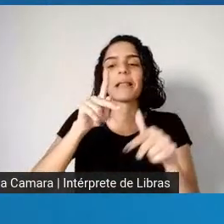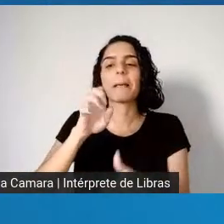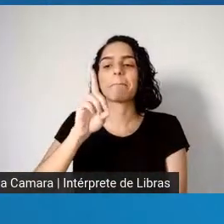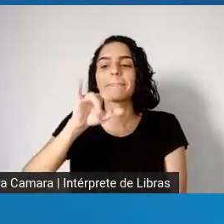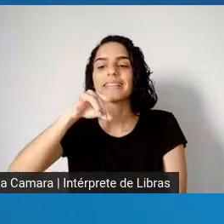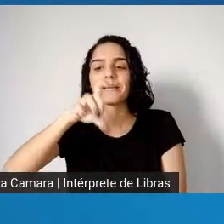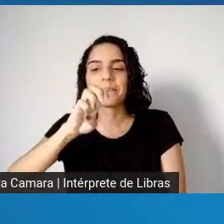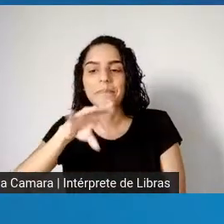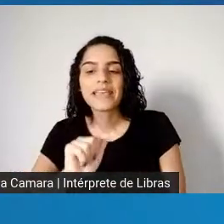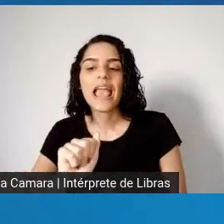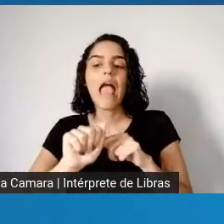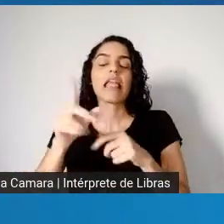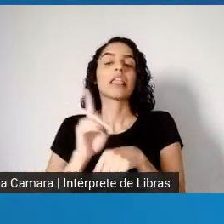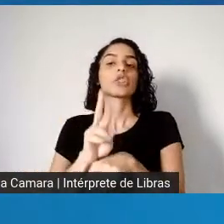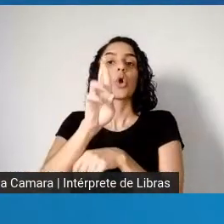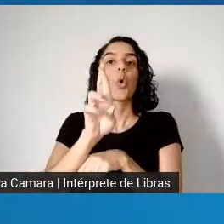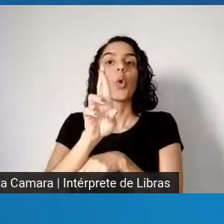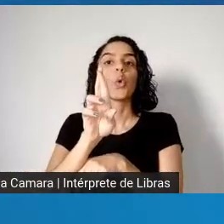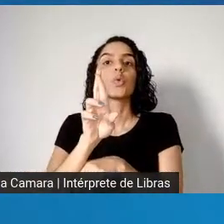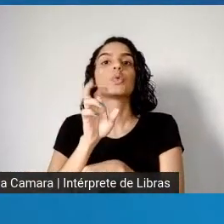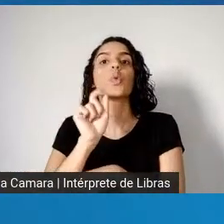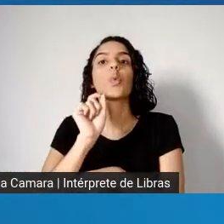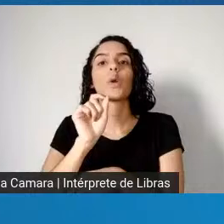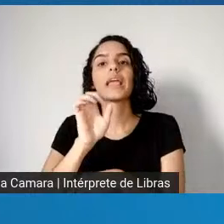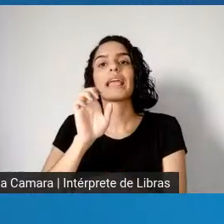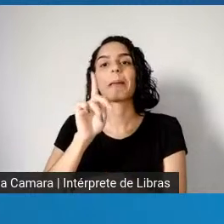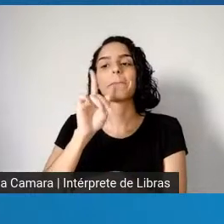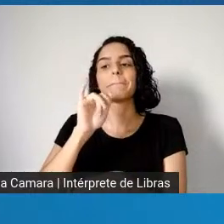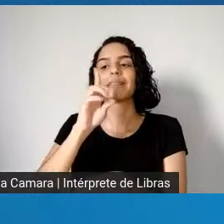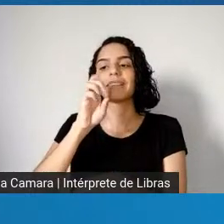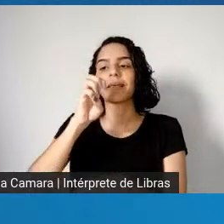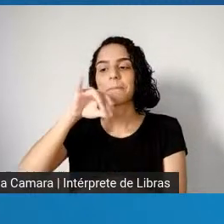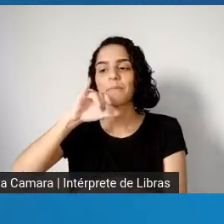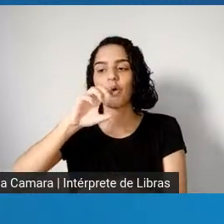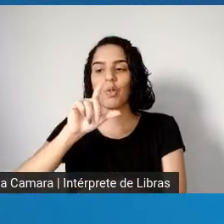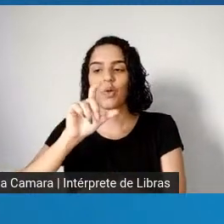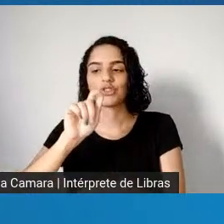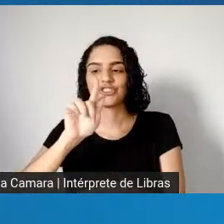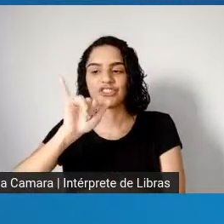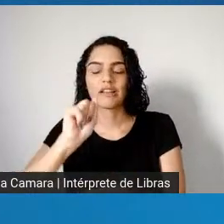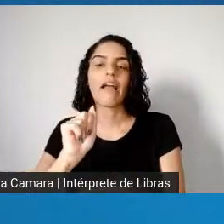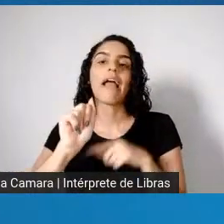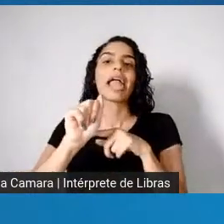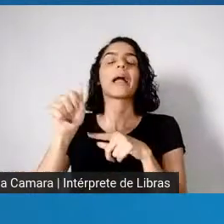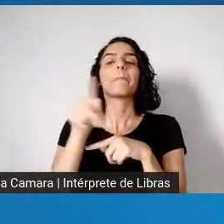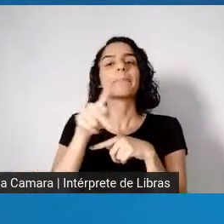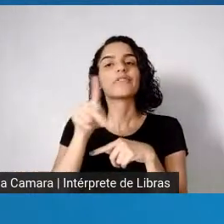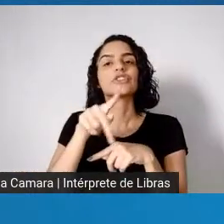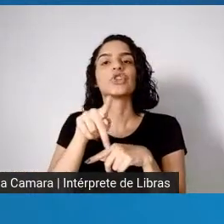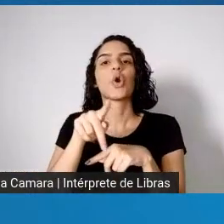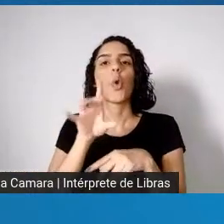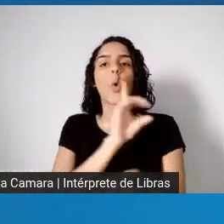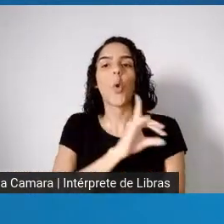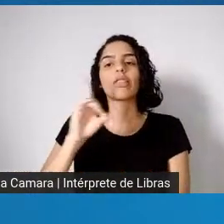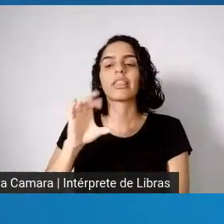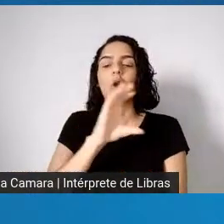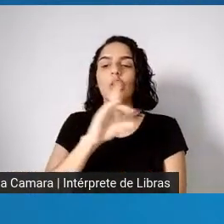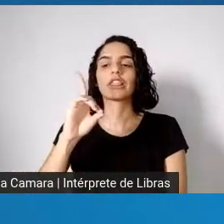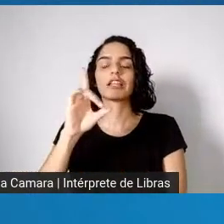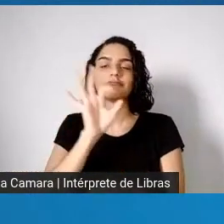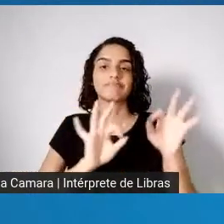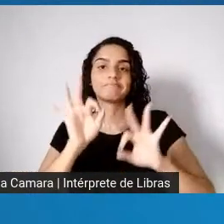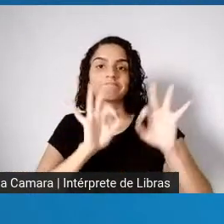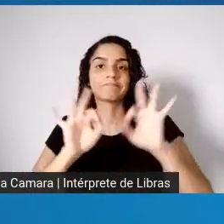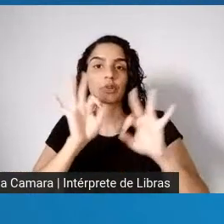doutor, né, doutor em epidemiologia, o Maurício Barreto ordena um projeto, o Sinidacta, que é um projeto